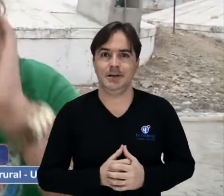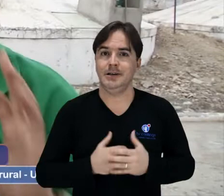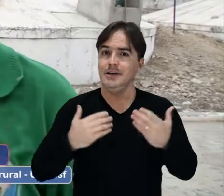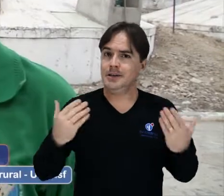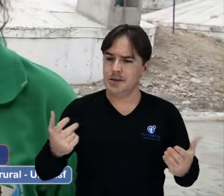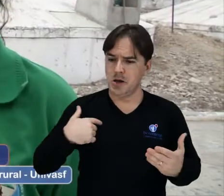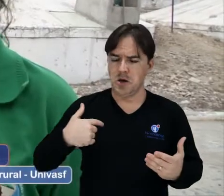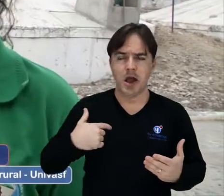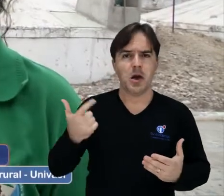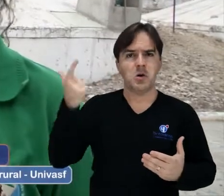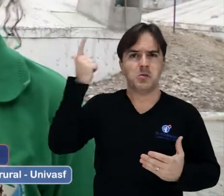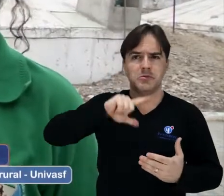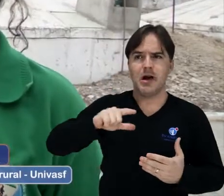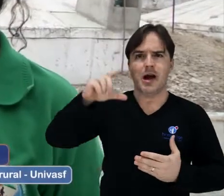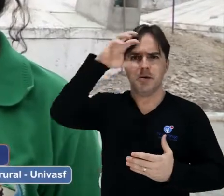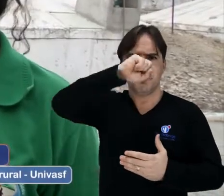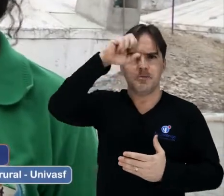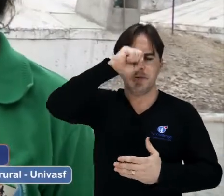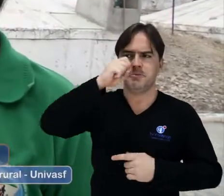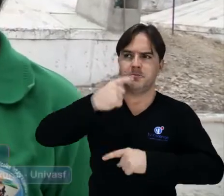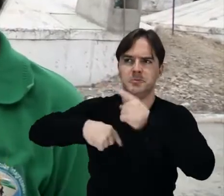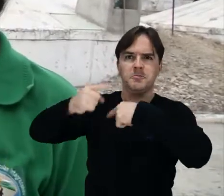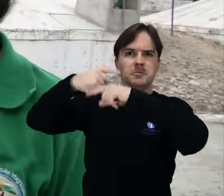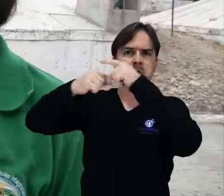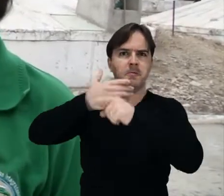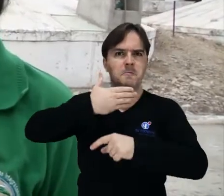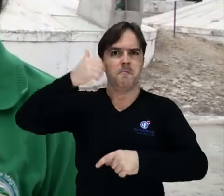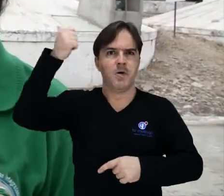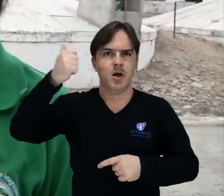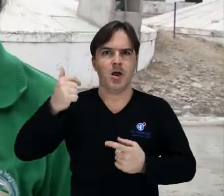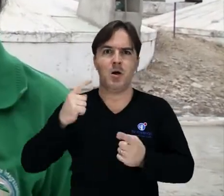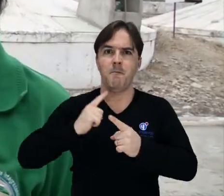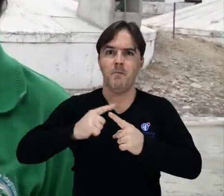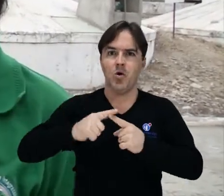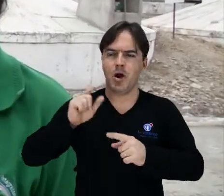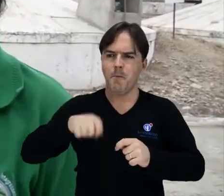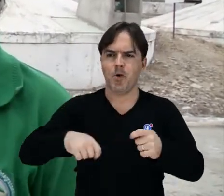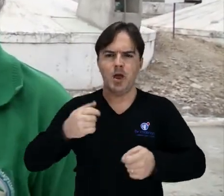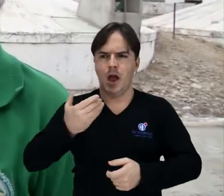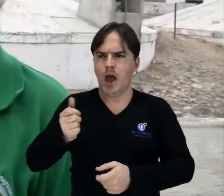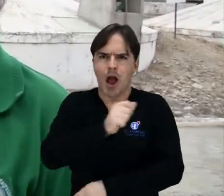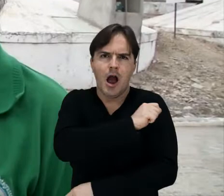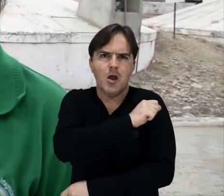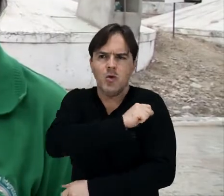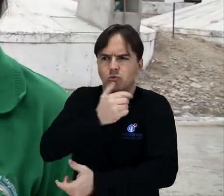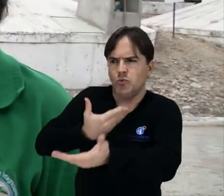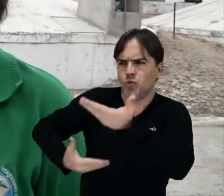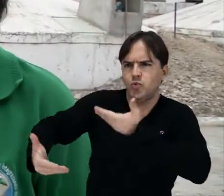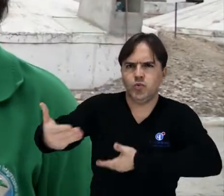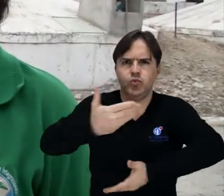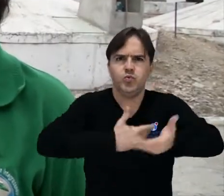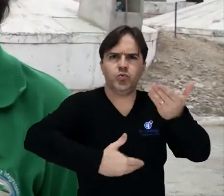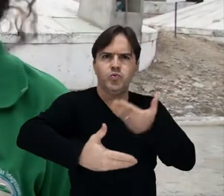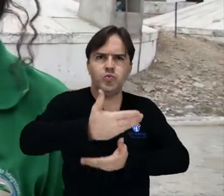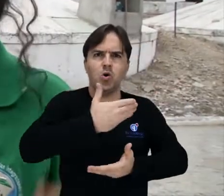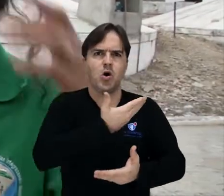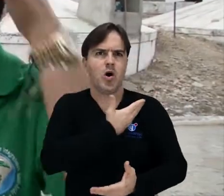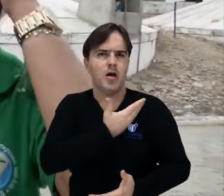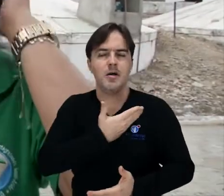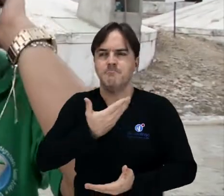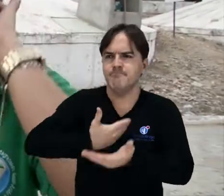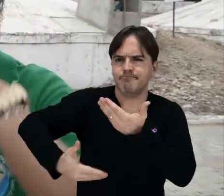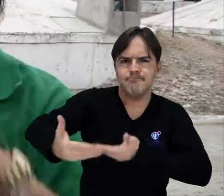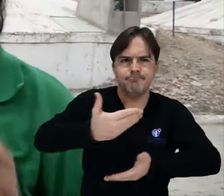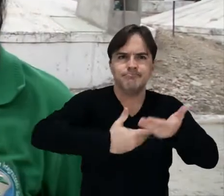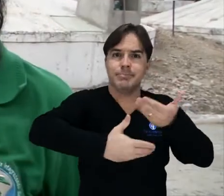e dentro da rede das escolas famílias agrícolas, eu vou poder estar interagindo melhor com os estudantes, com os outros monitores, a respeito do